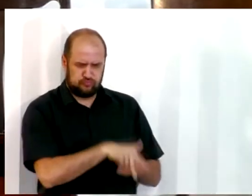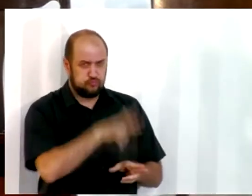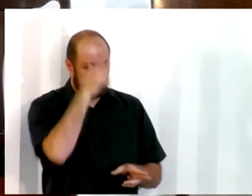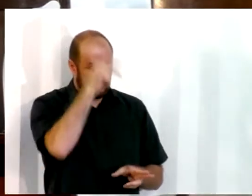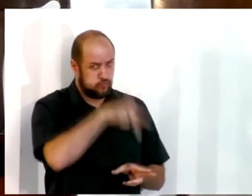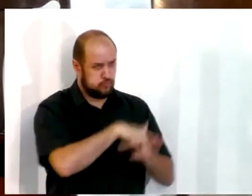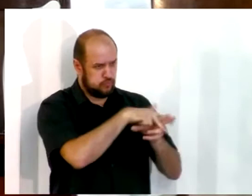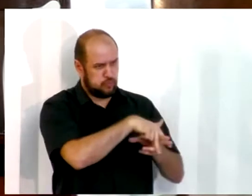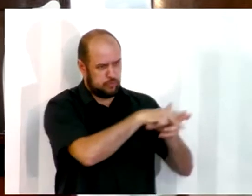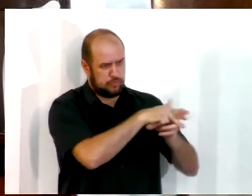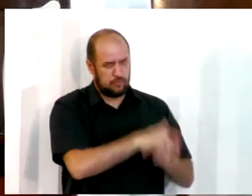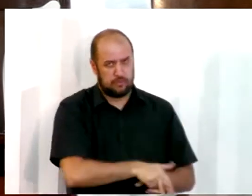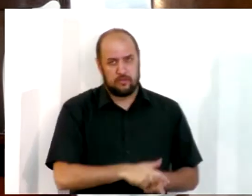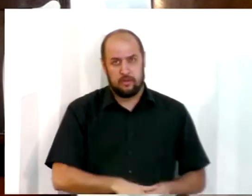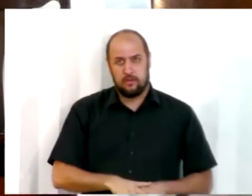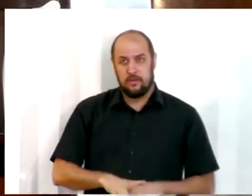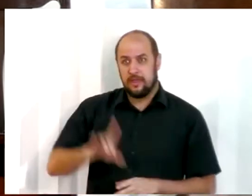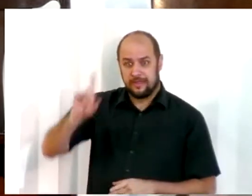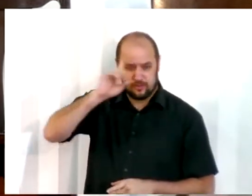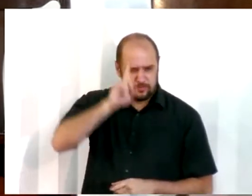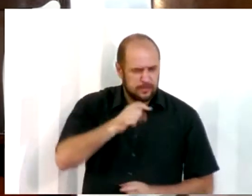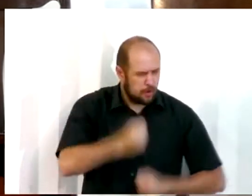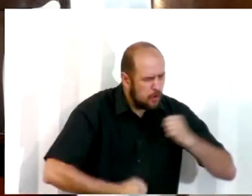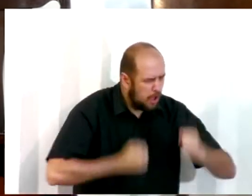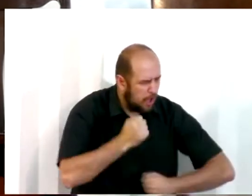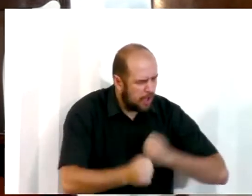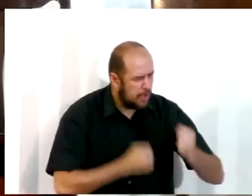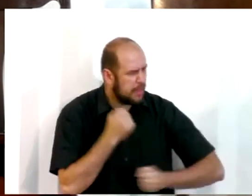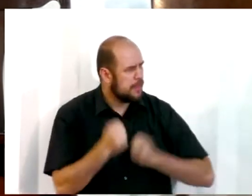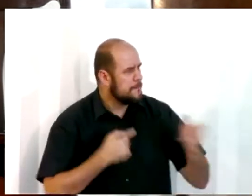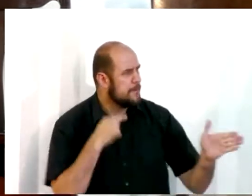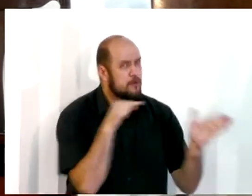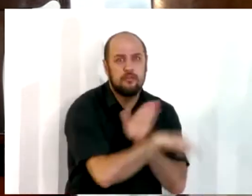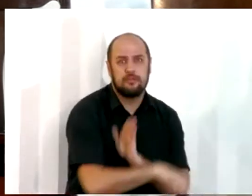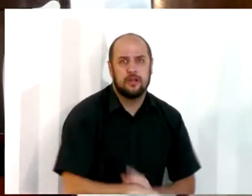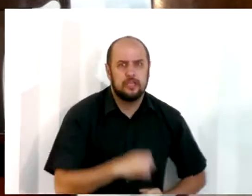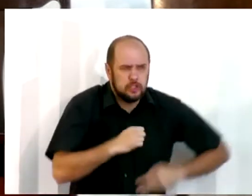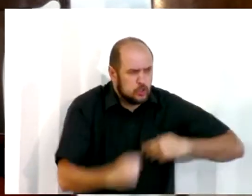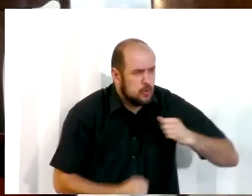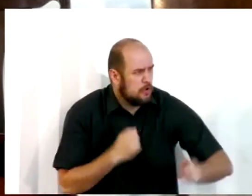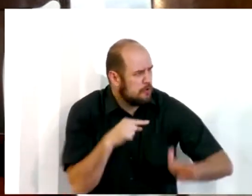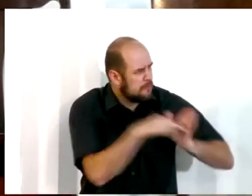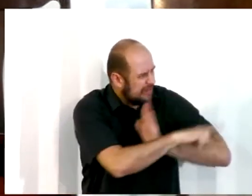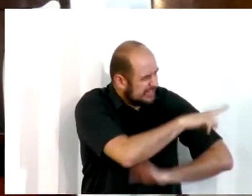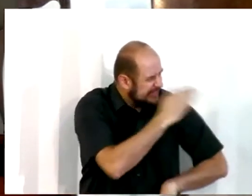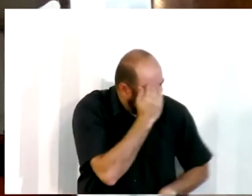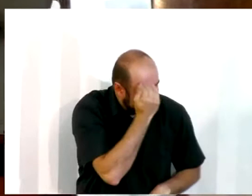corre do lado da carruagem e pergunta, você entende o que você está lendo?